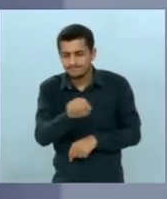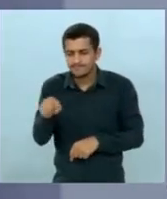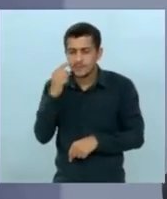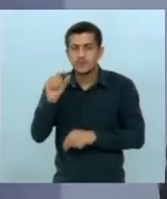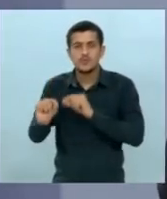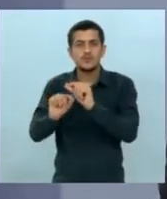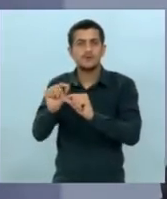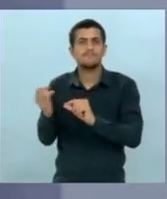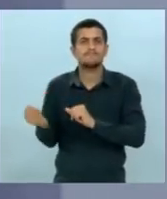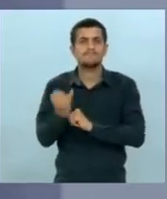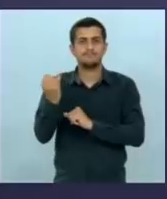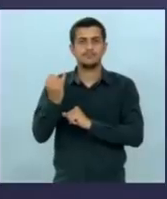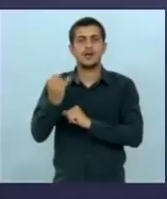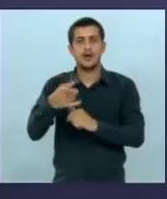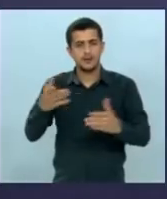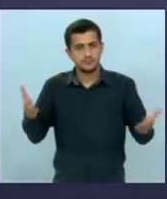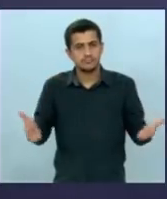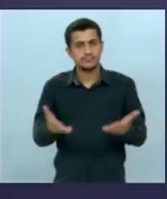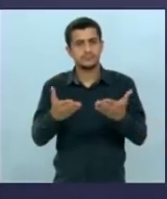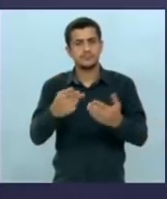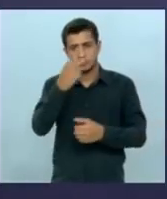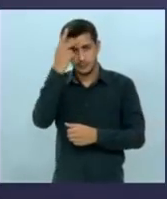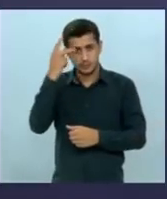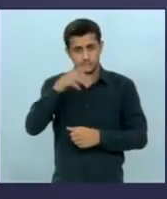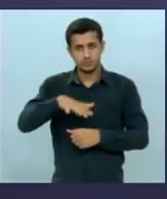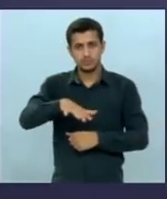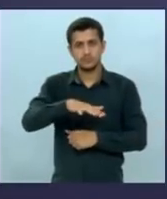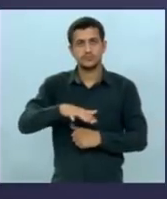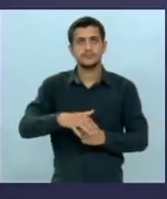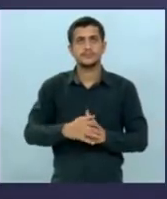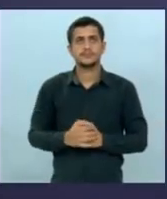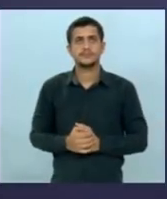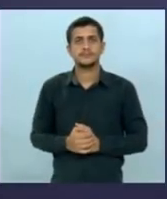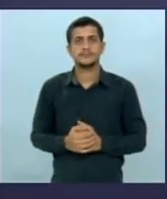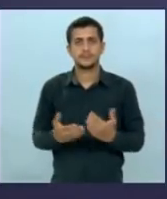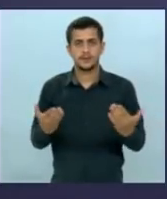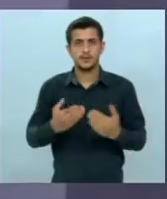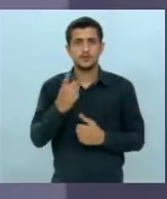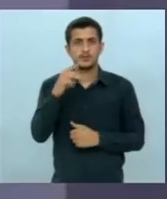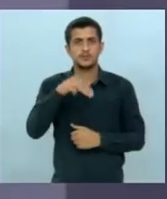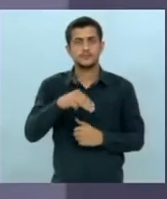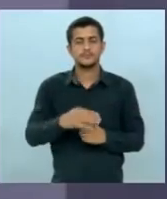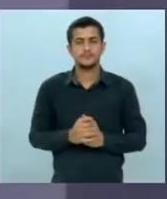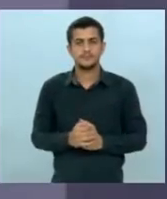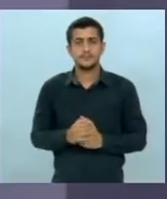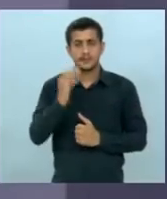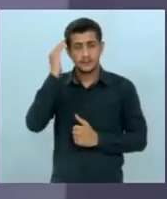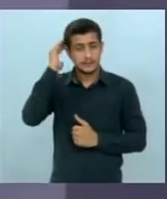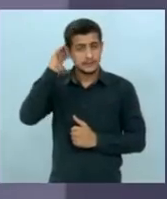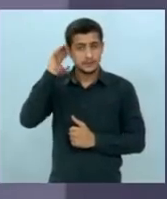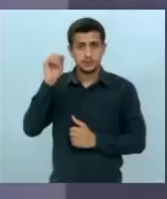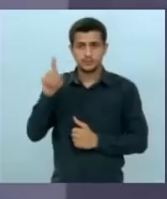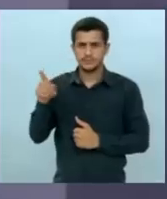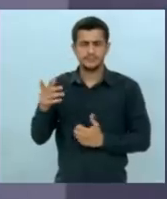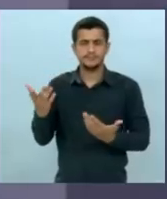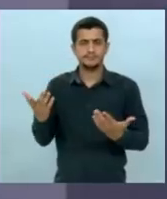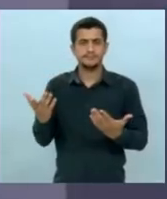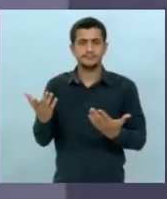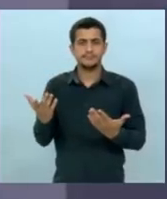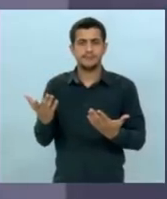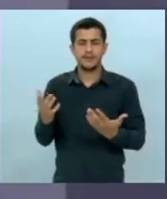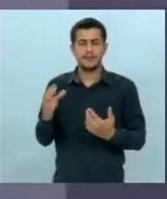transformadas em benefícios para vocês. E agora, um minuto para a réplica a partir de agora. Azambuja, o que você disse aí é o óbvio.